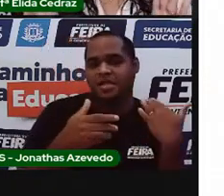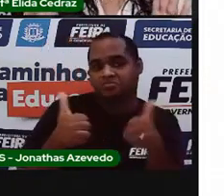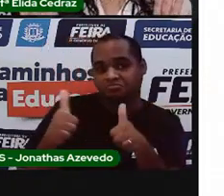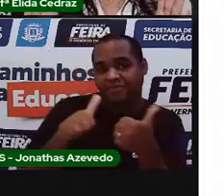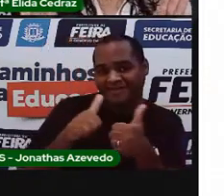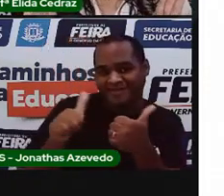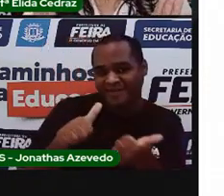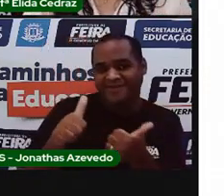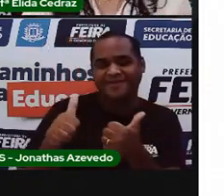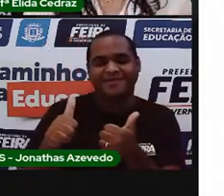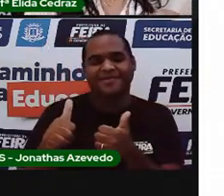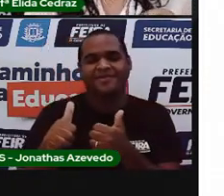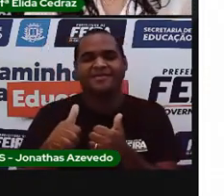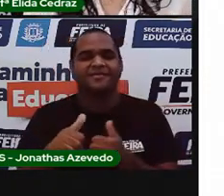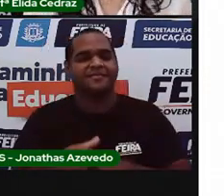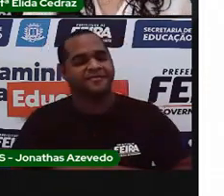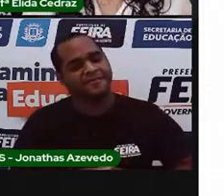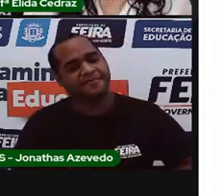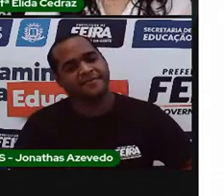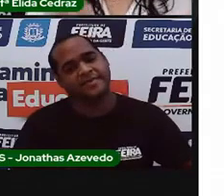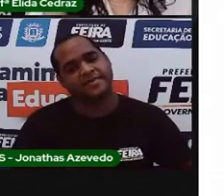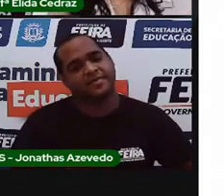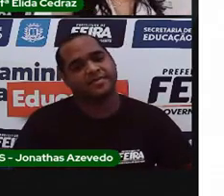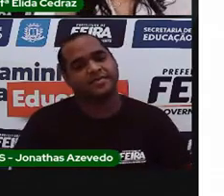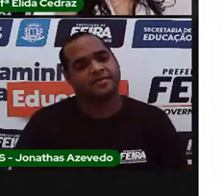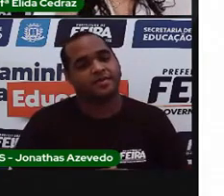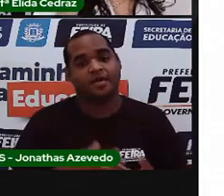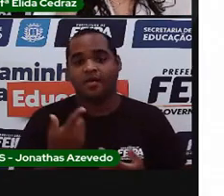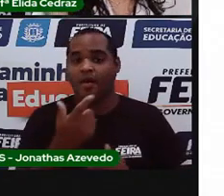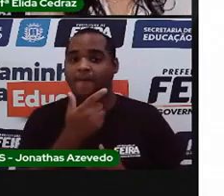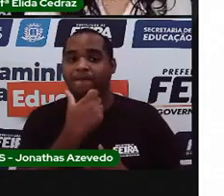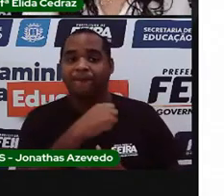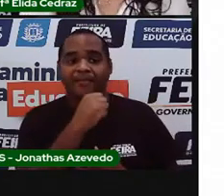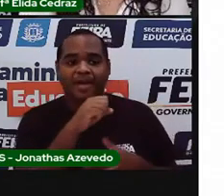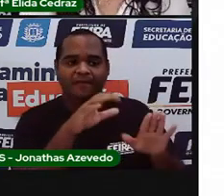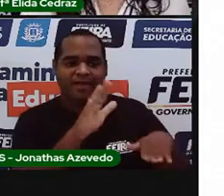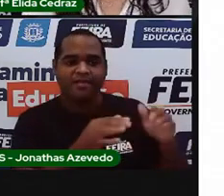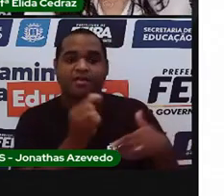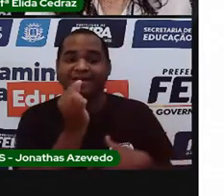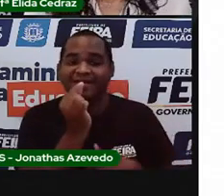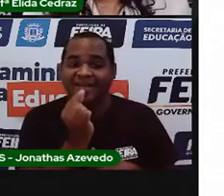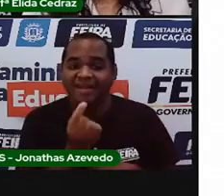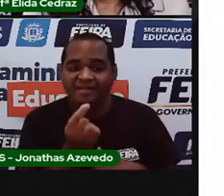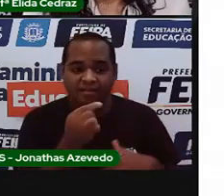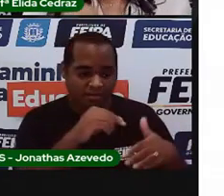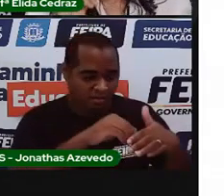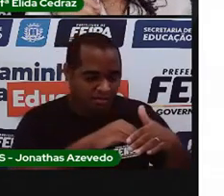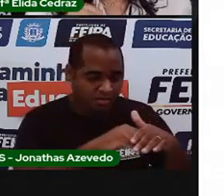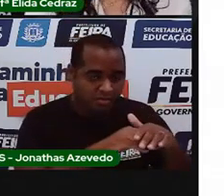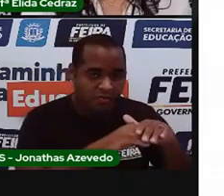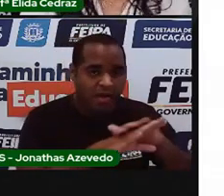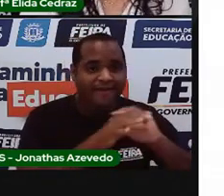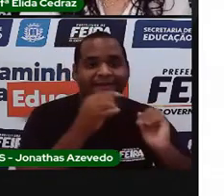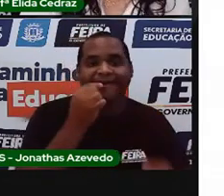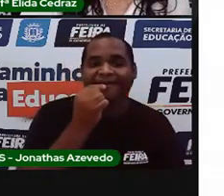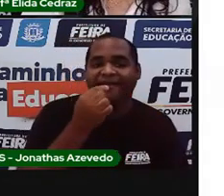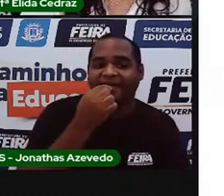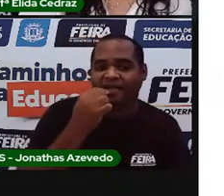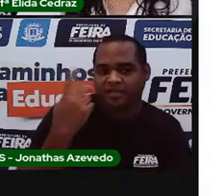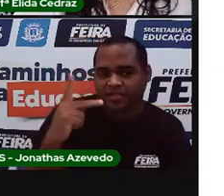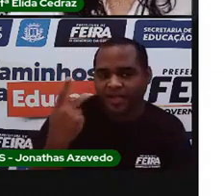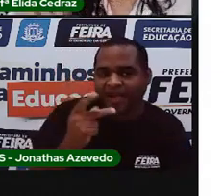do batismo. Tem mãe que guarda o dente. Geralmente, quando tira um dente de leite, você